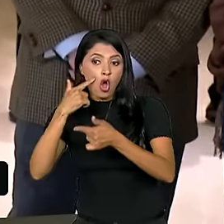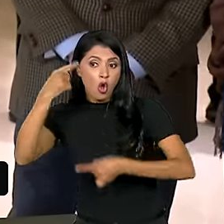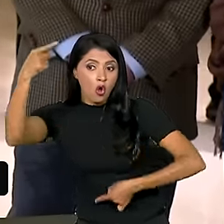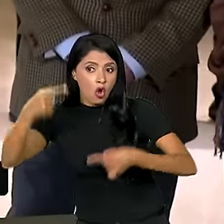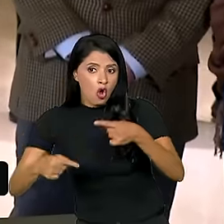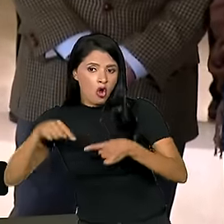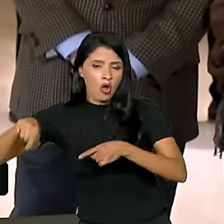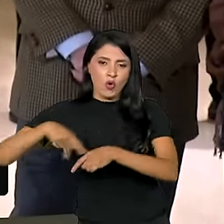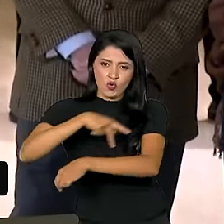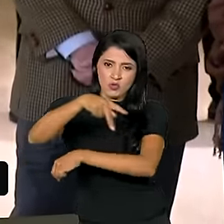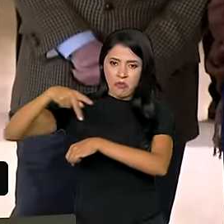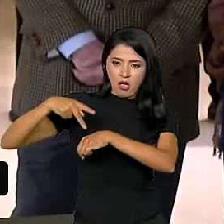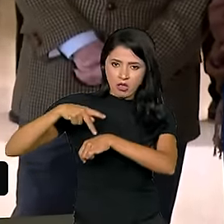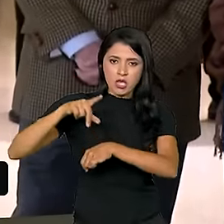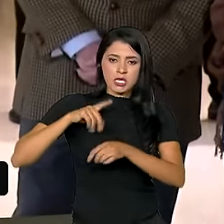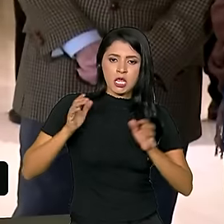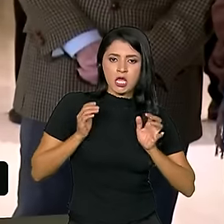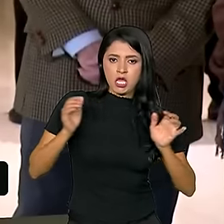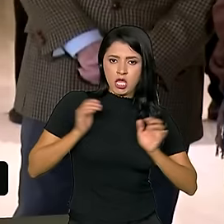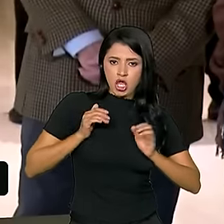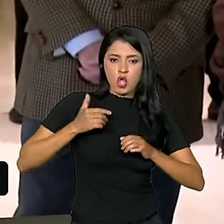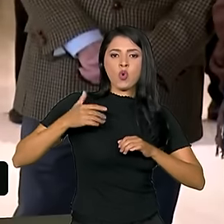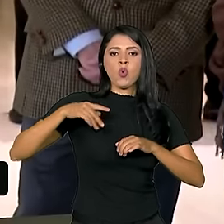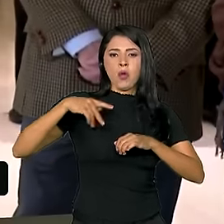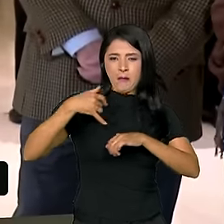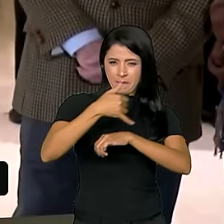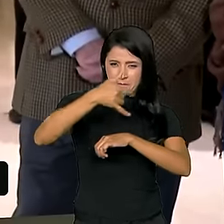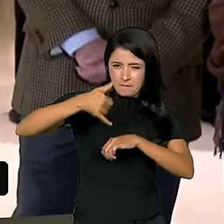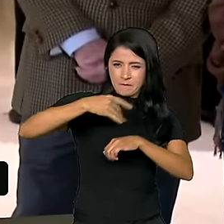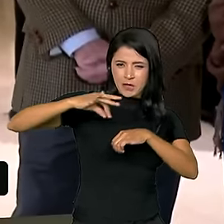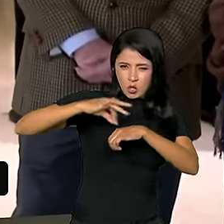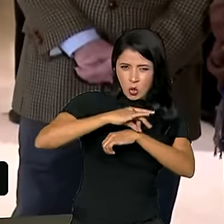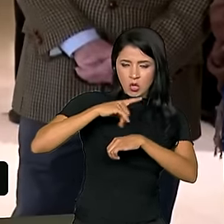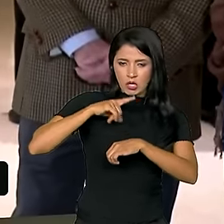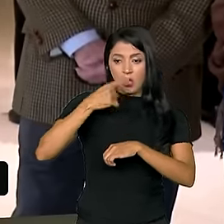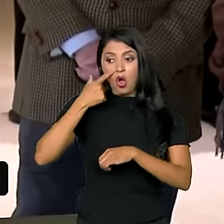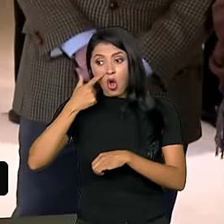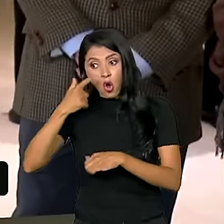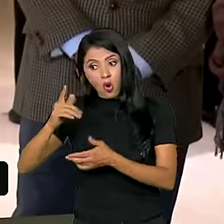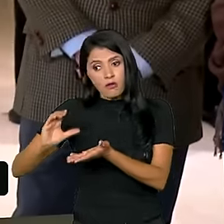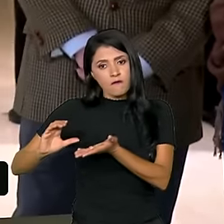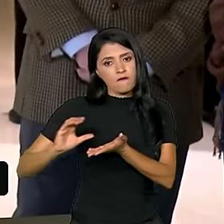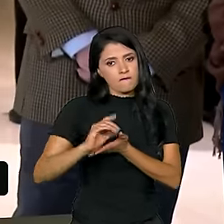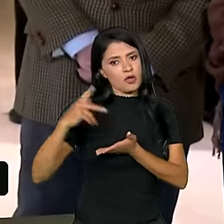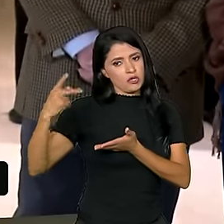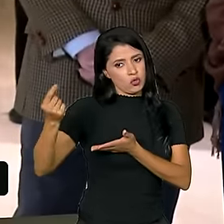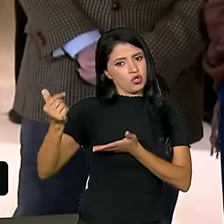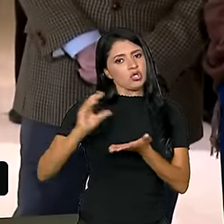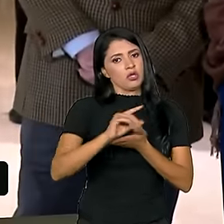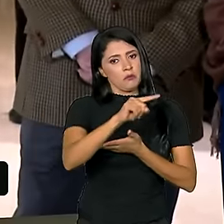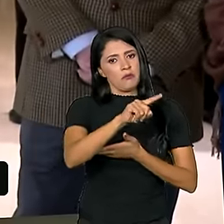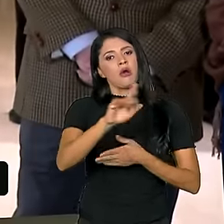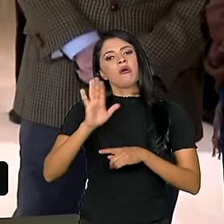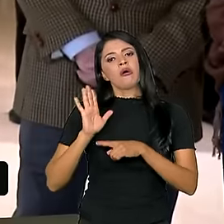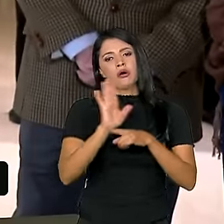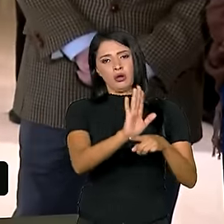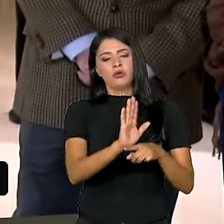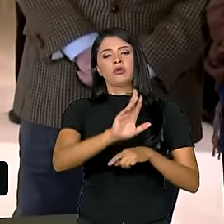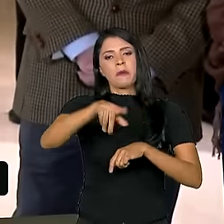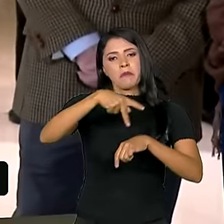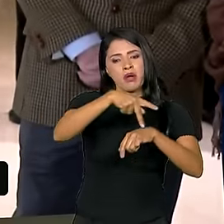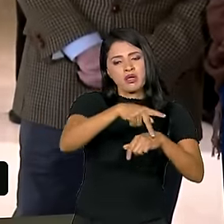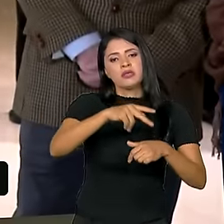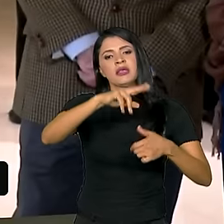e que são ricos começar a investir um pouco do seu dinheiro para ajudar os países pobres do continente africano, da América Latina, da